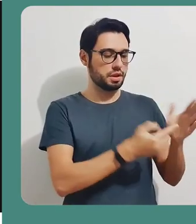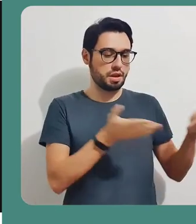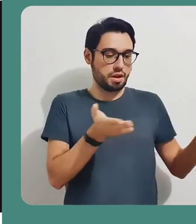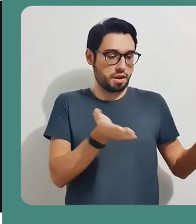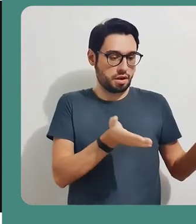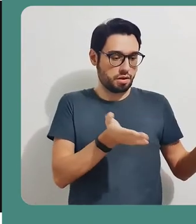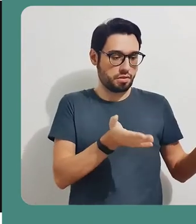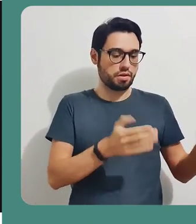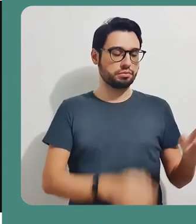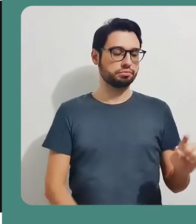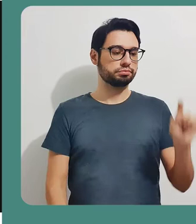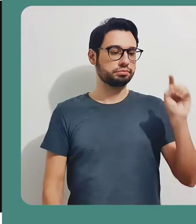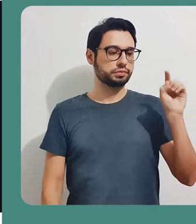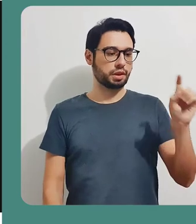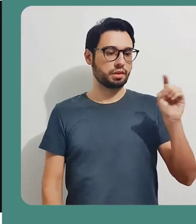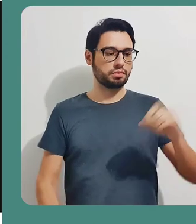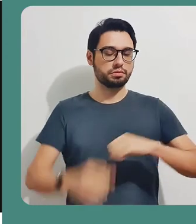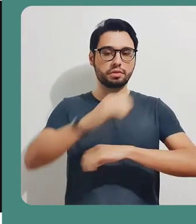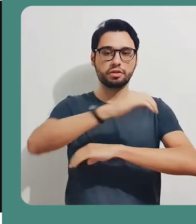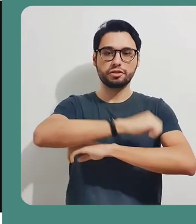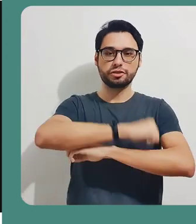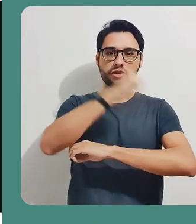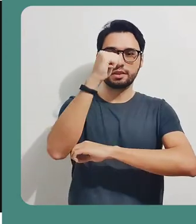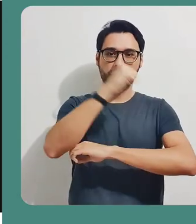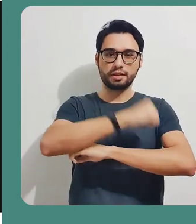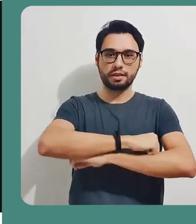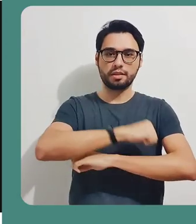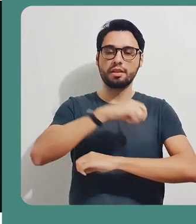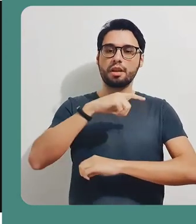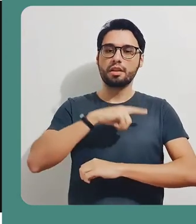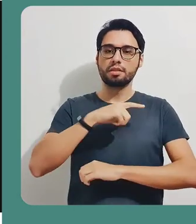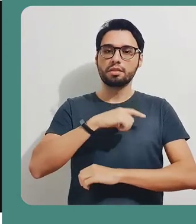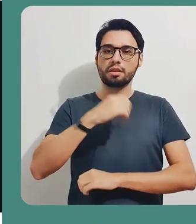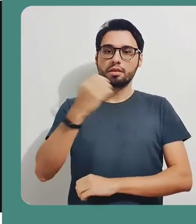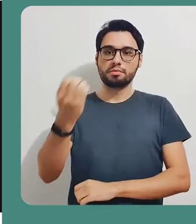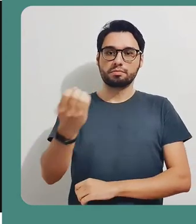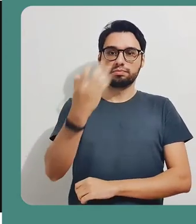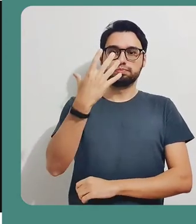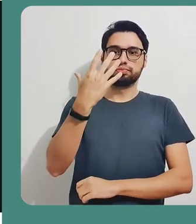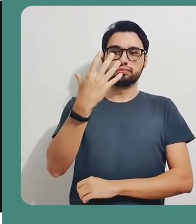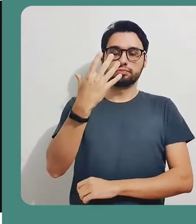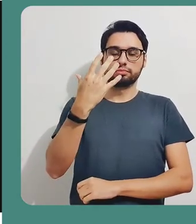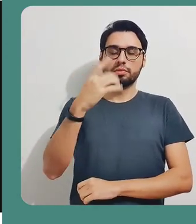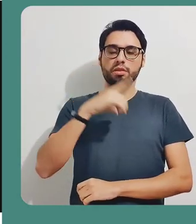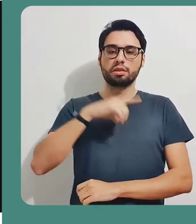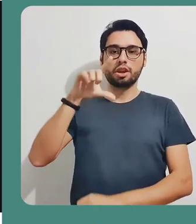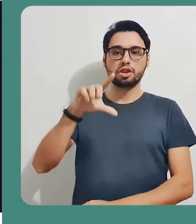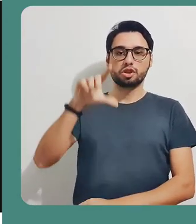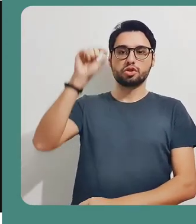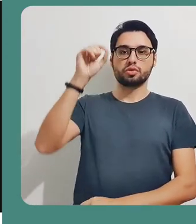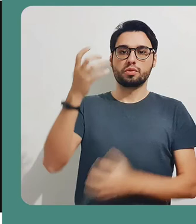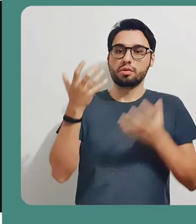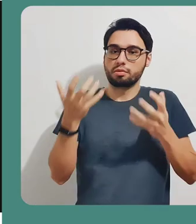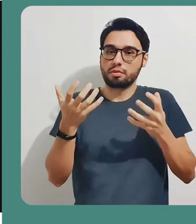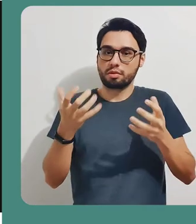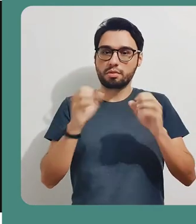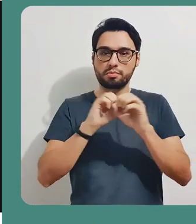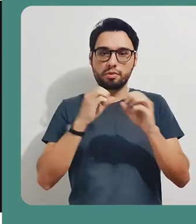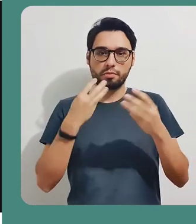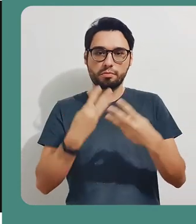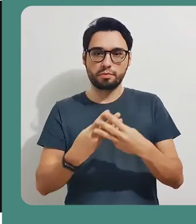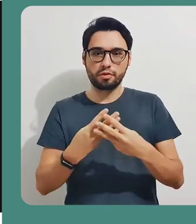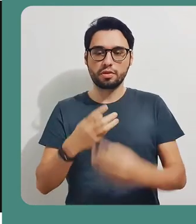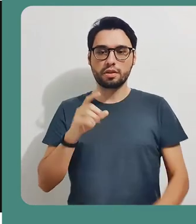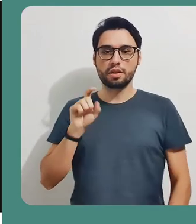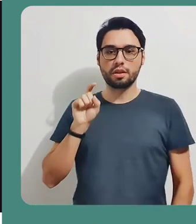eu tenho. Vou clicar em apresentar agora. Então, eu clico em uma janela. Aqui vai aparecer todas as janelas que eu